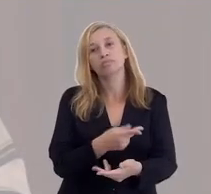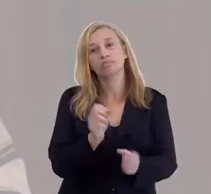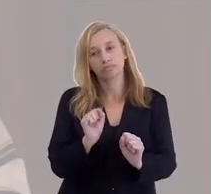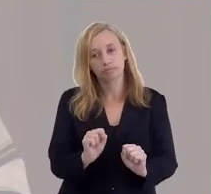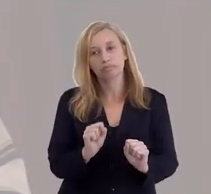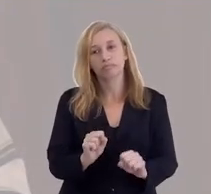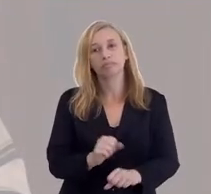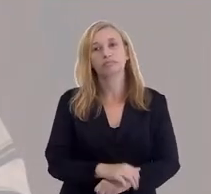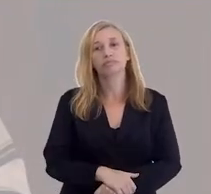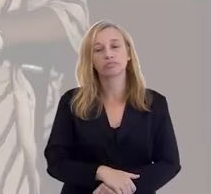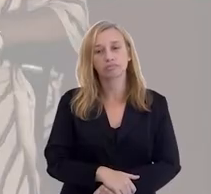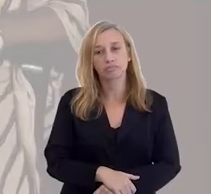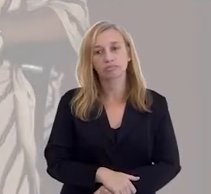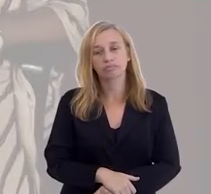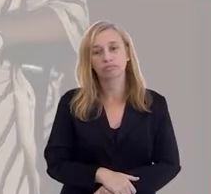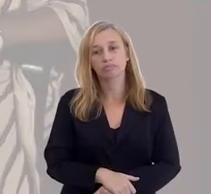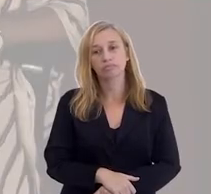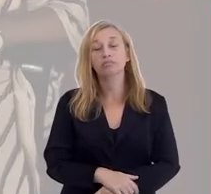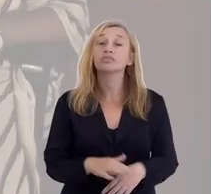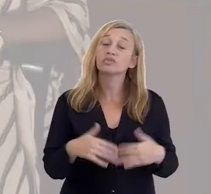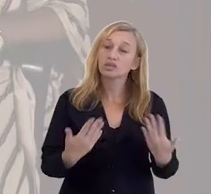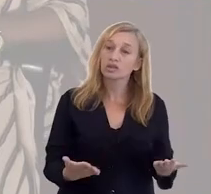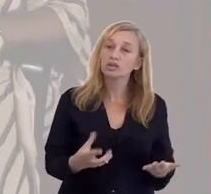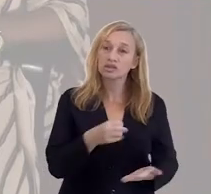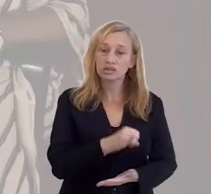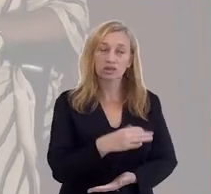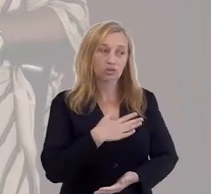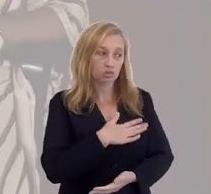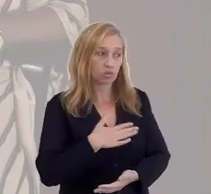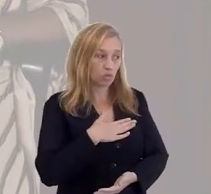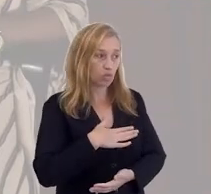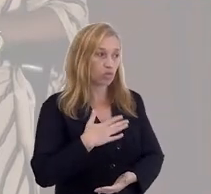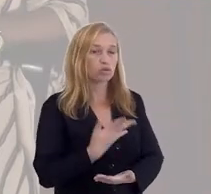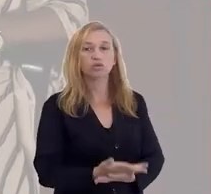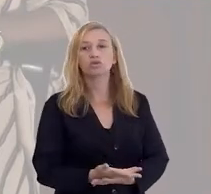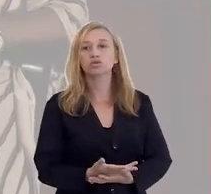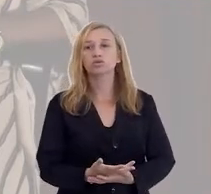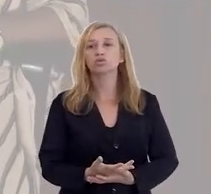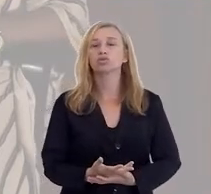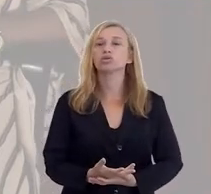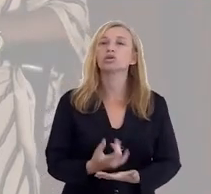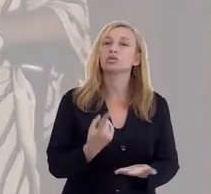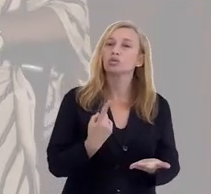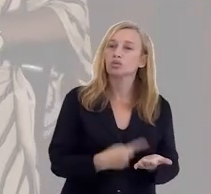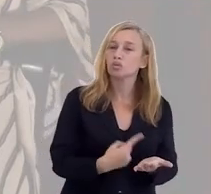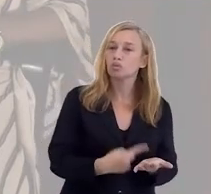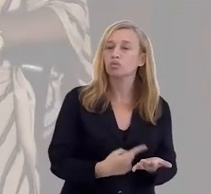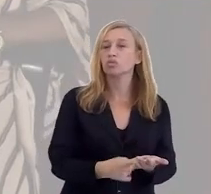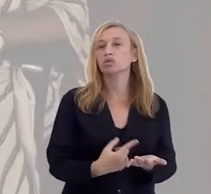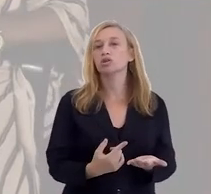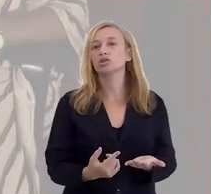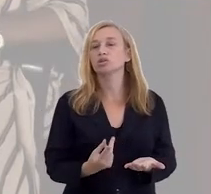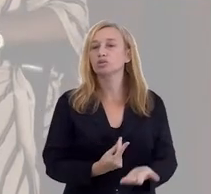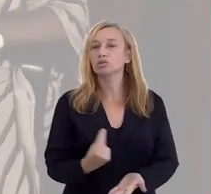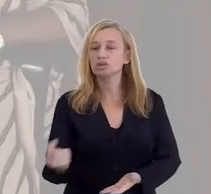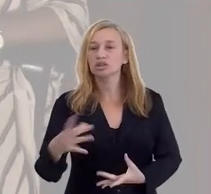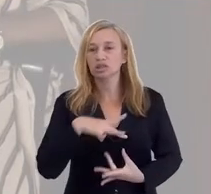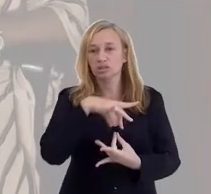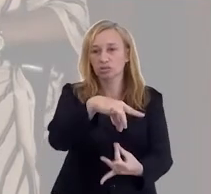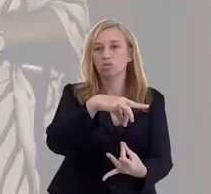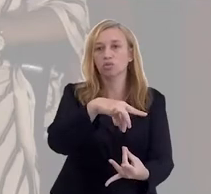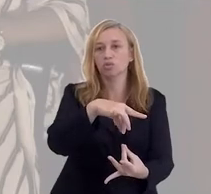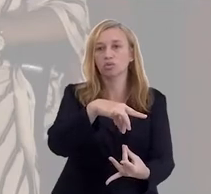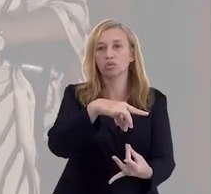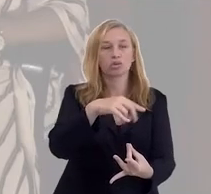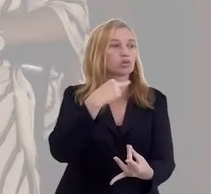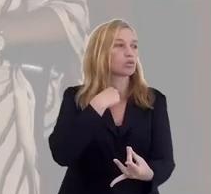Então nem sempre a gente vai encontrar coisa boa. Então se eu gosto muito, se eu tenho uma viciação, se eu tenho algum comprometimento, quando eu saio do